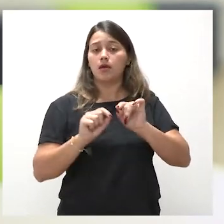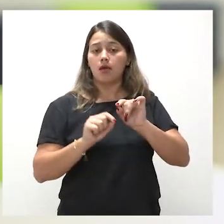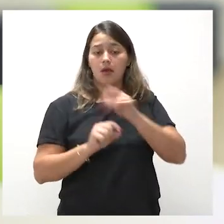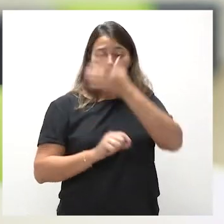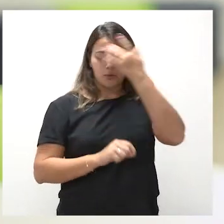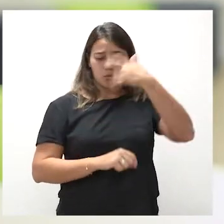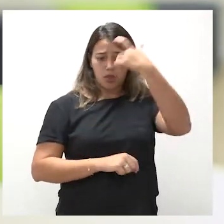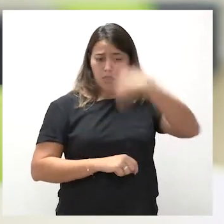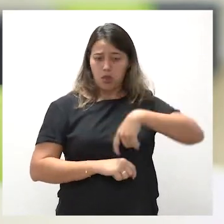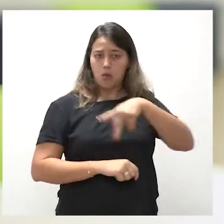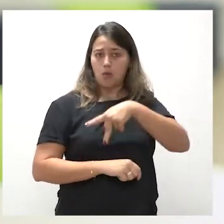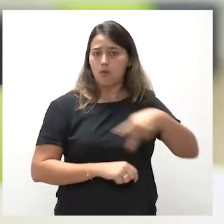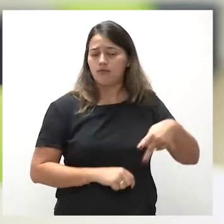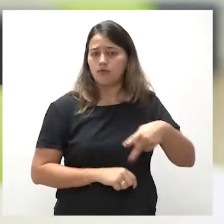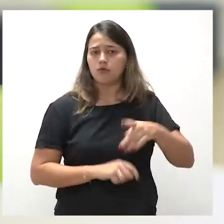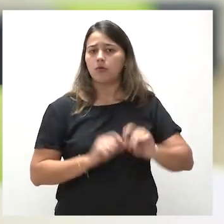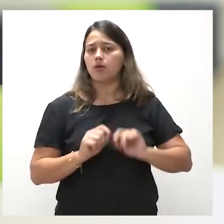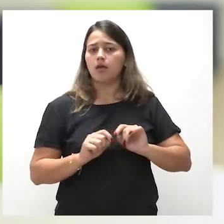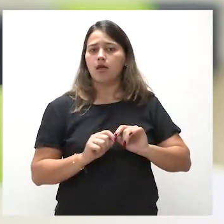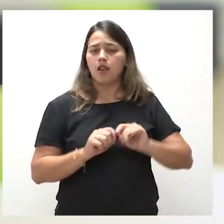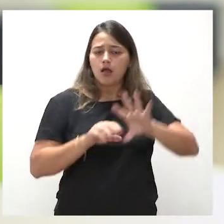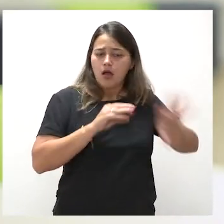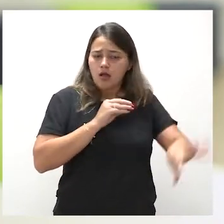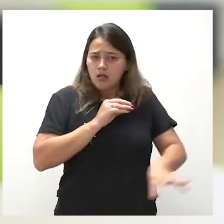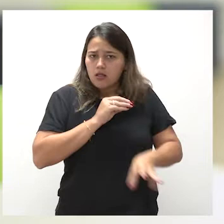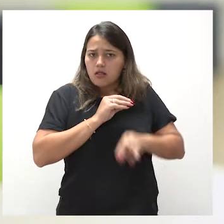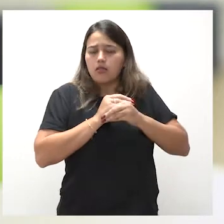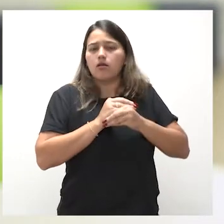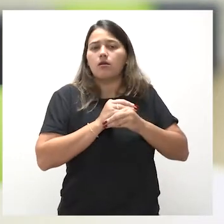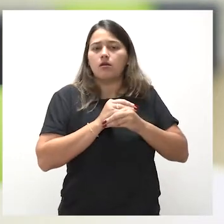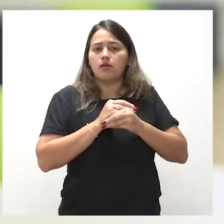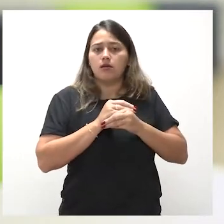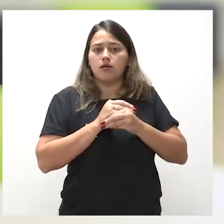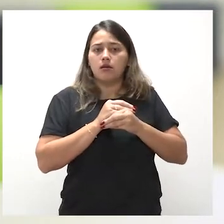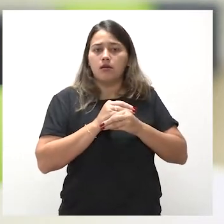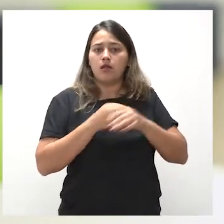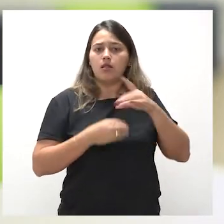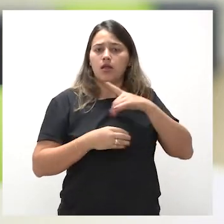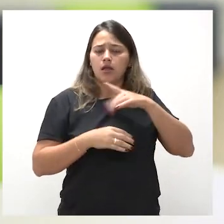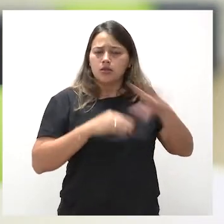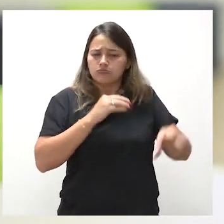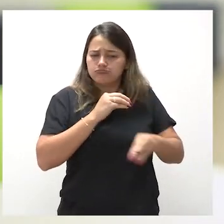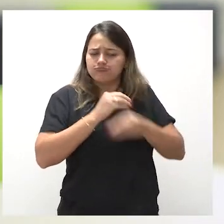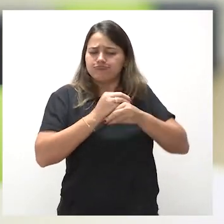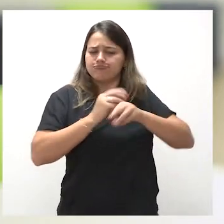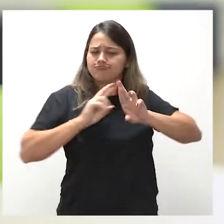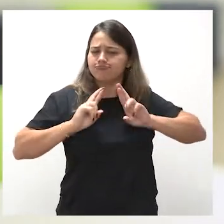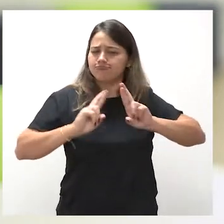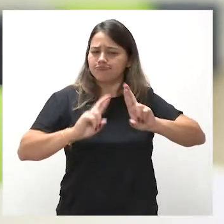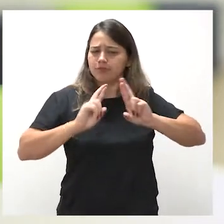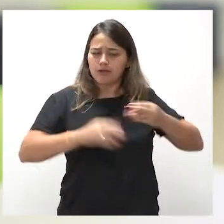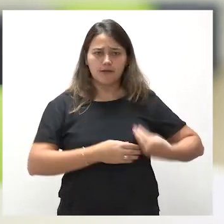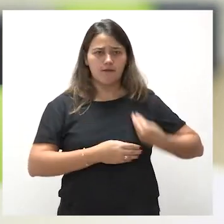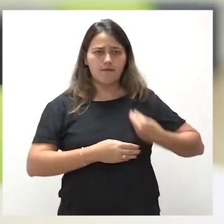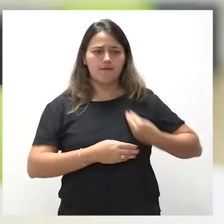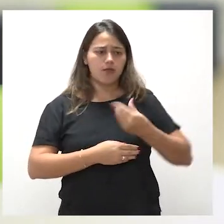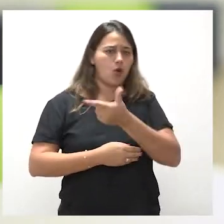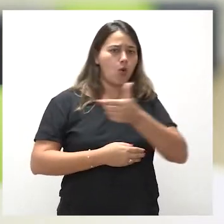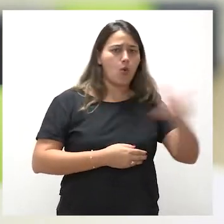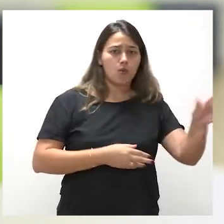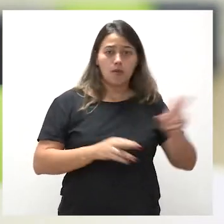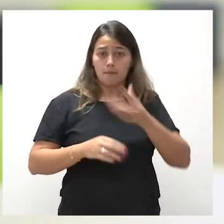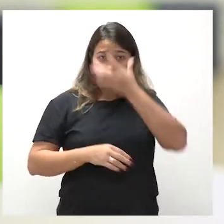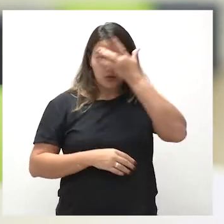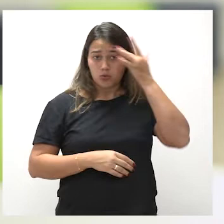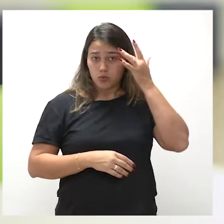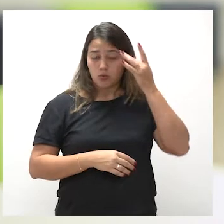o ser professor, ele agrega essa esperança na vida do outro.